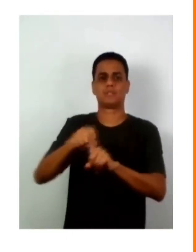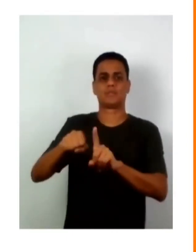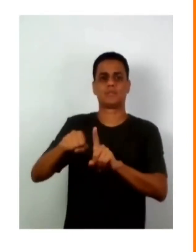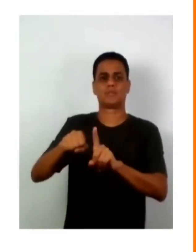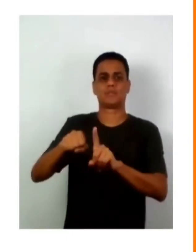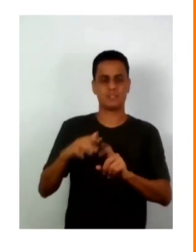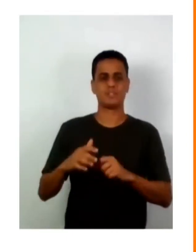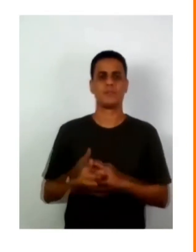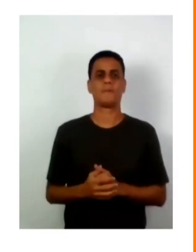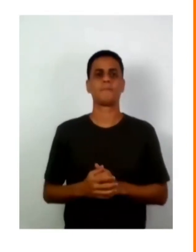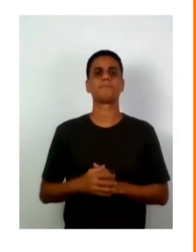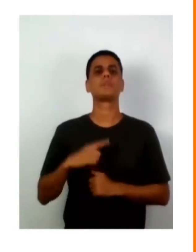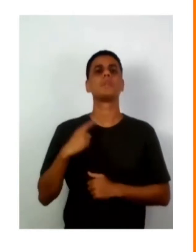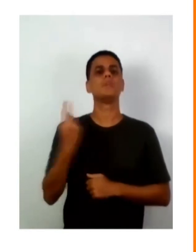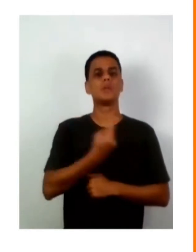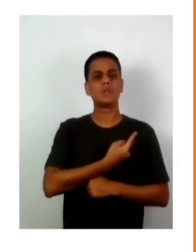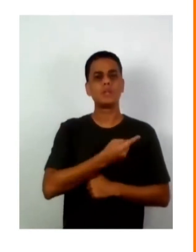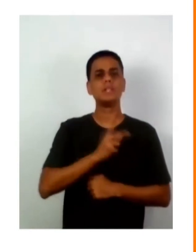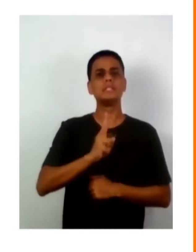Então,